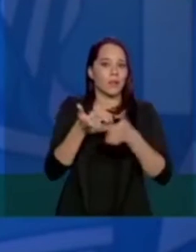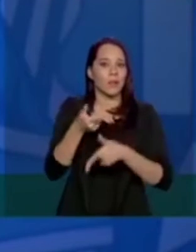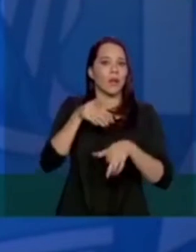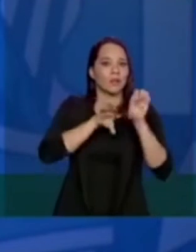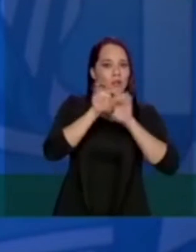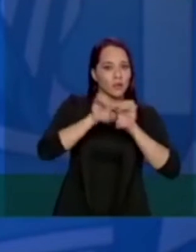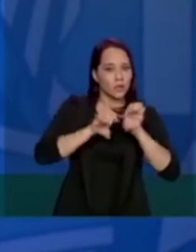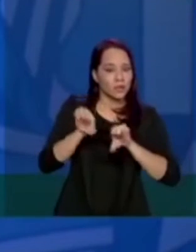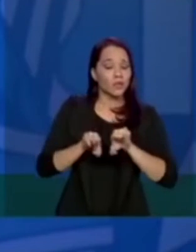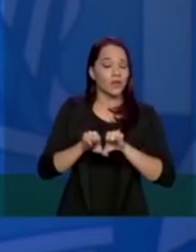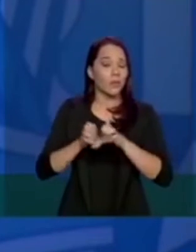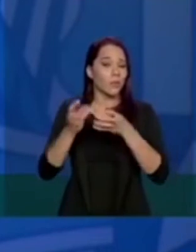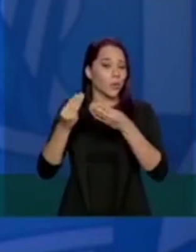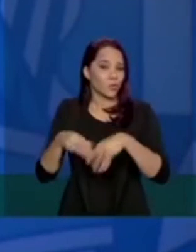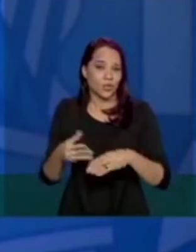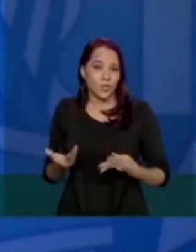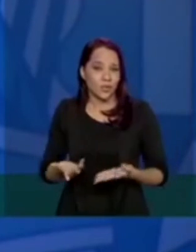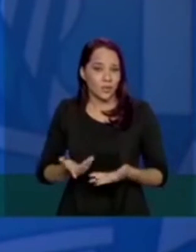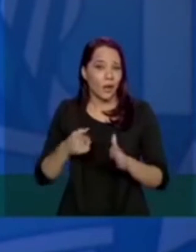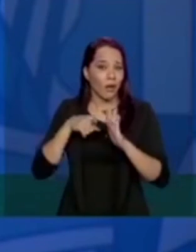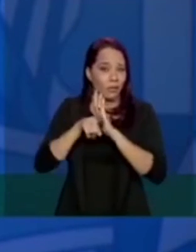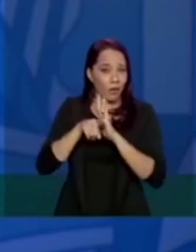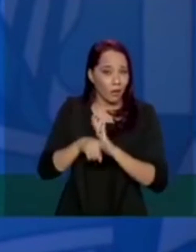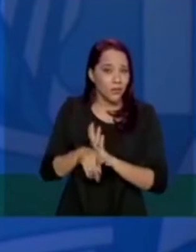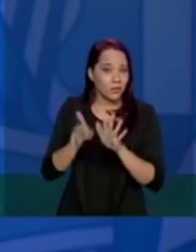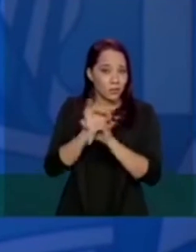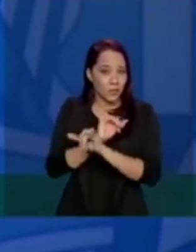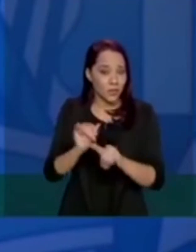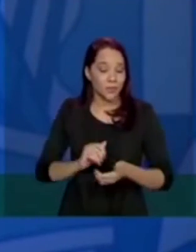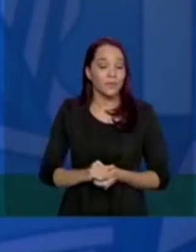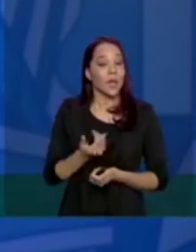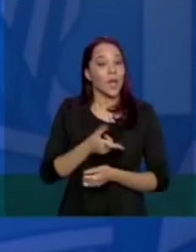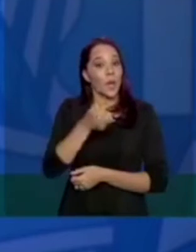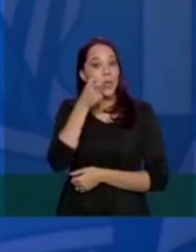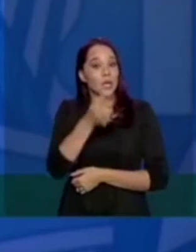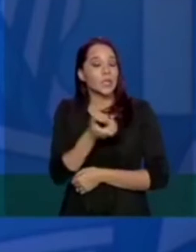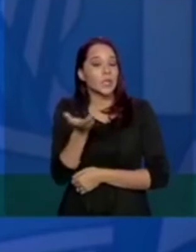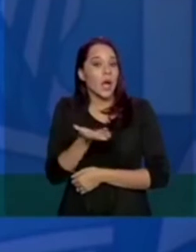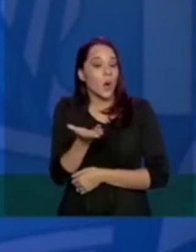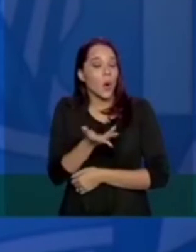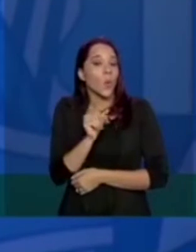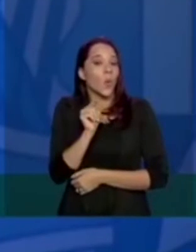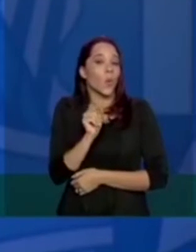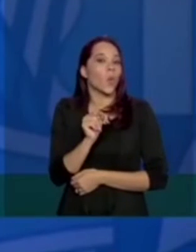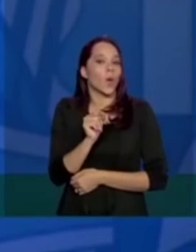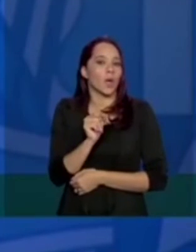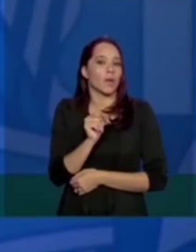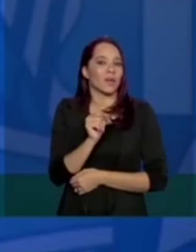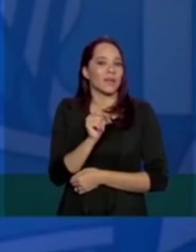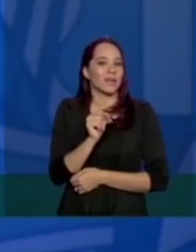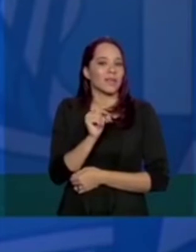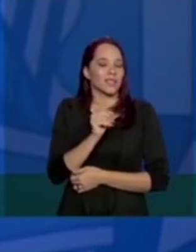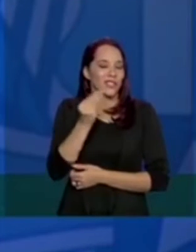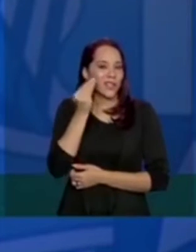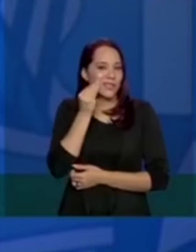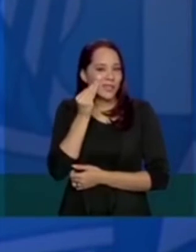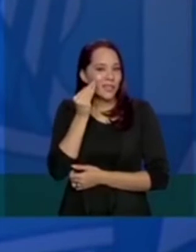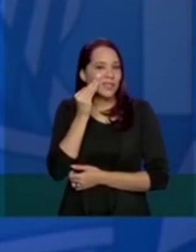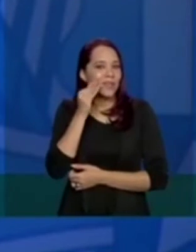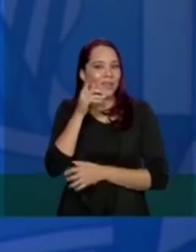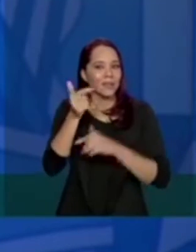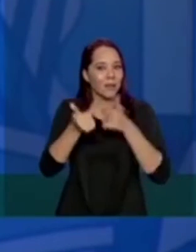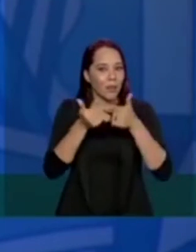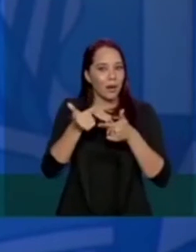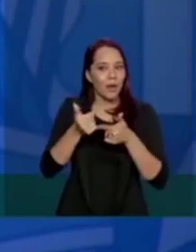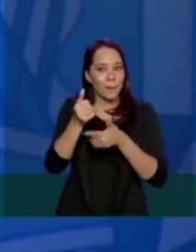e ela prejudica uma análise. A nossa intenção, e nós estamos perseguindo esse objetivo, é nós trabalharmos com